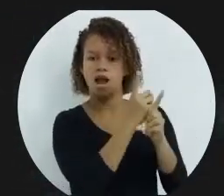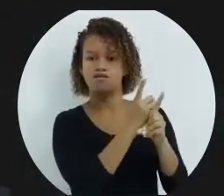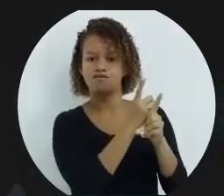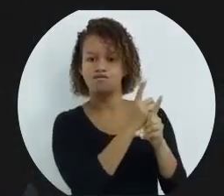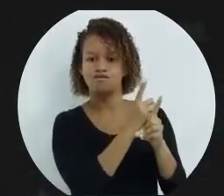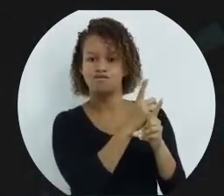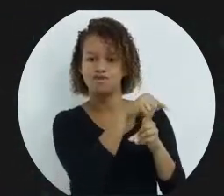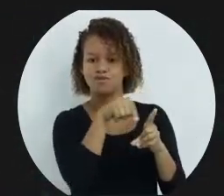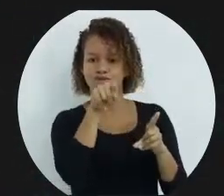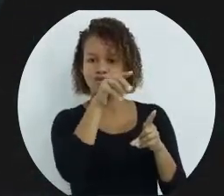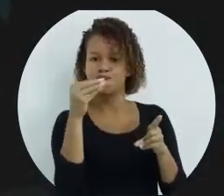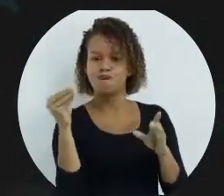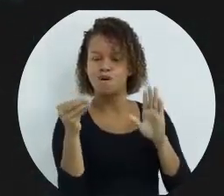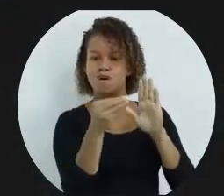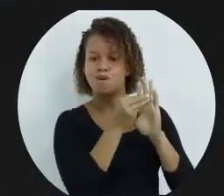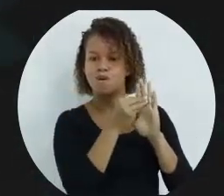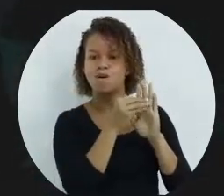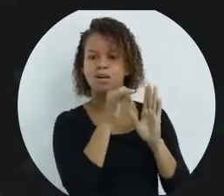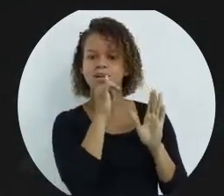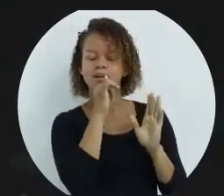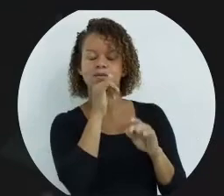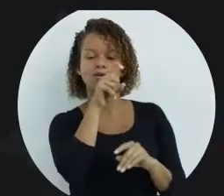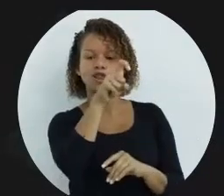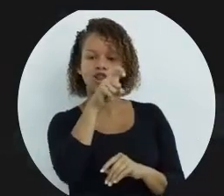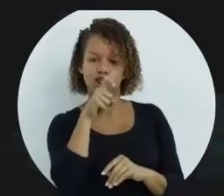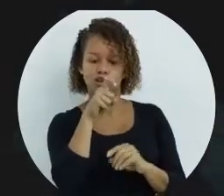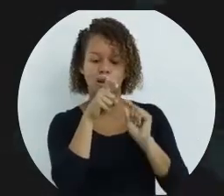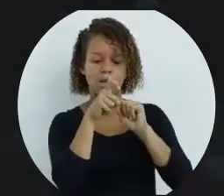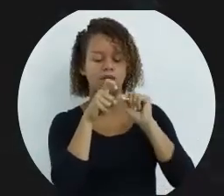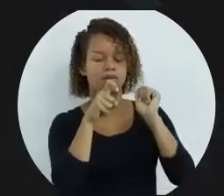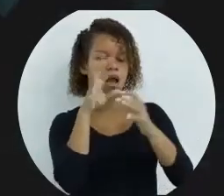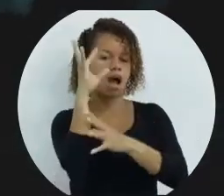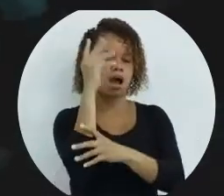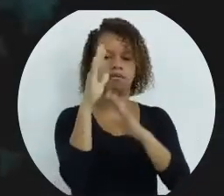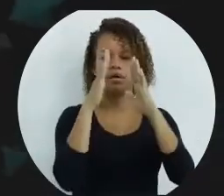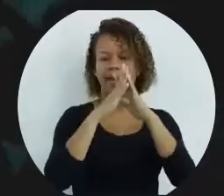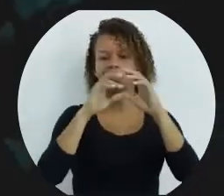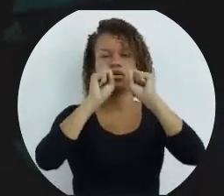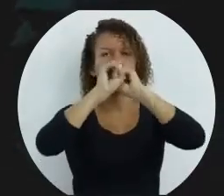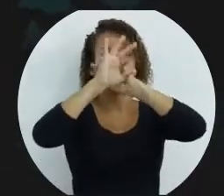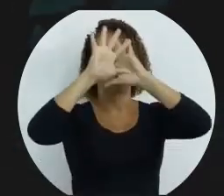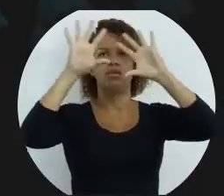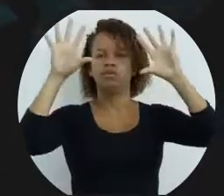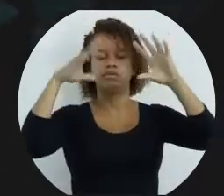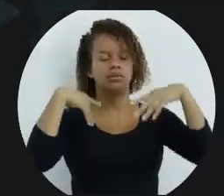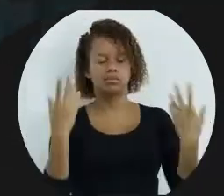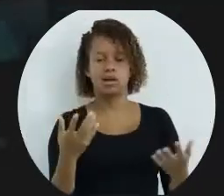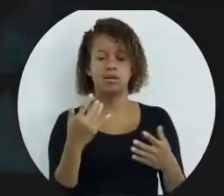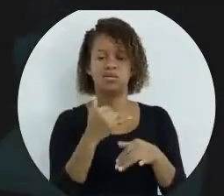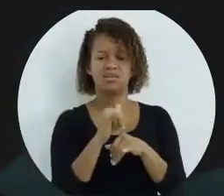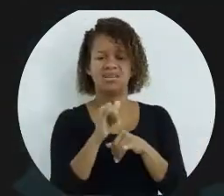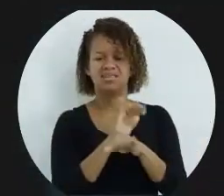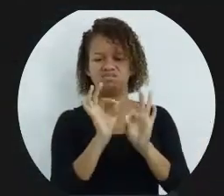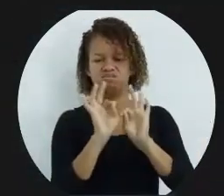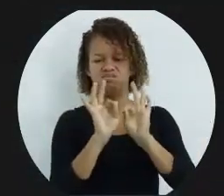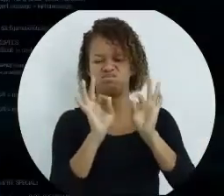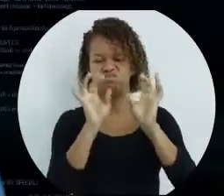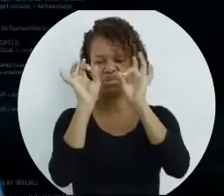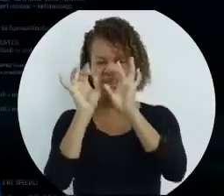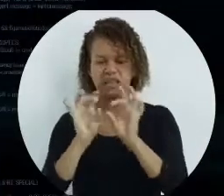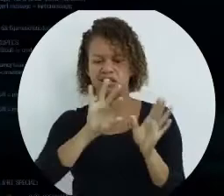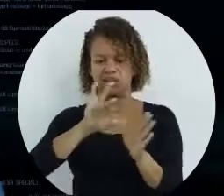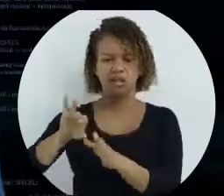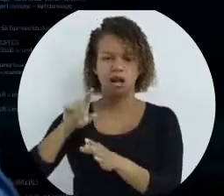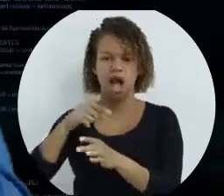Então, você coloca, eu coloquei aí no exemplo X, mas poderia ser árvore, casa, nuvem. Mas não utilize caracteres especiais. Não